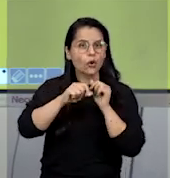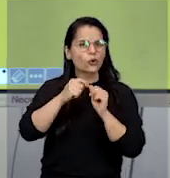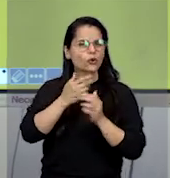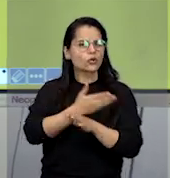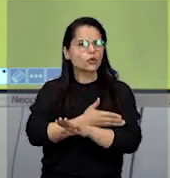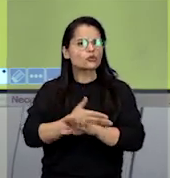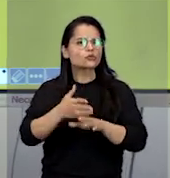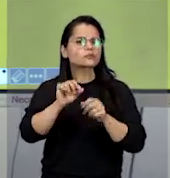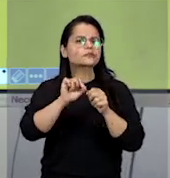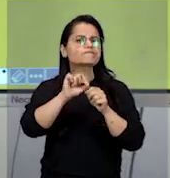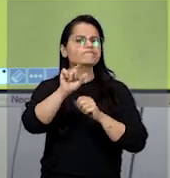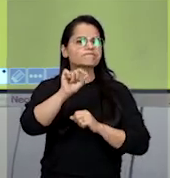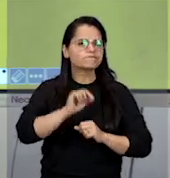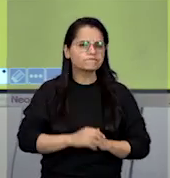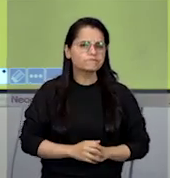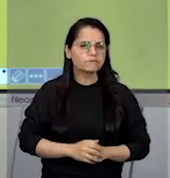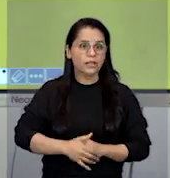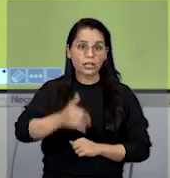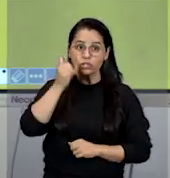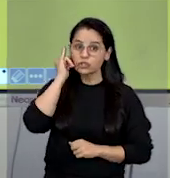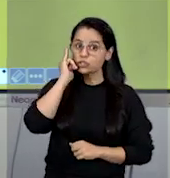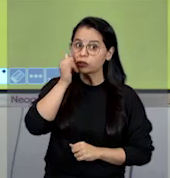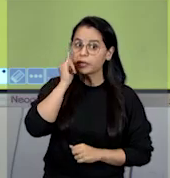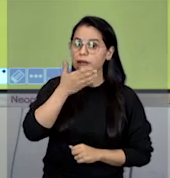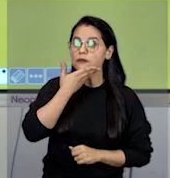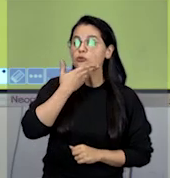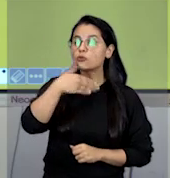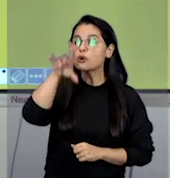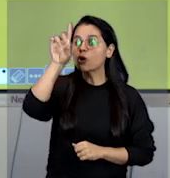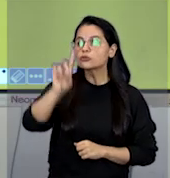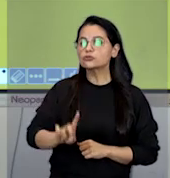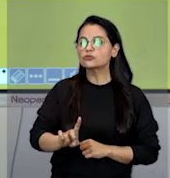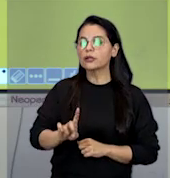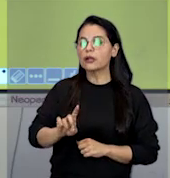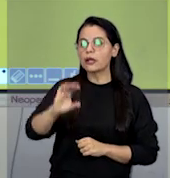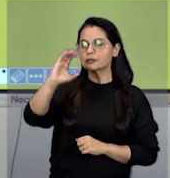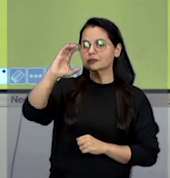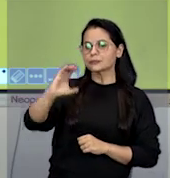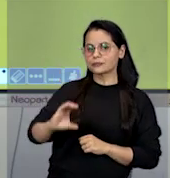costuma fazer? Declara os direitos dos cidadãos.